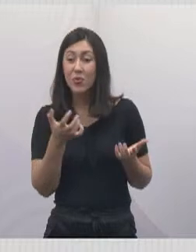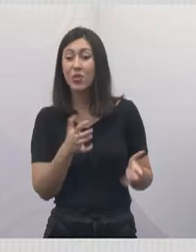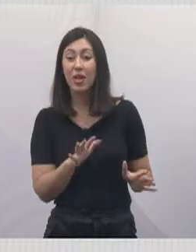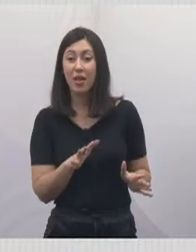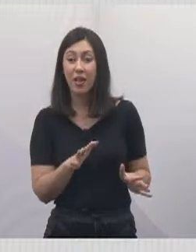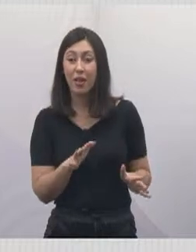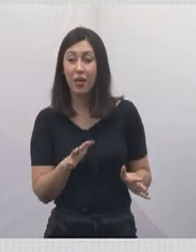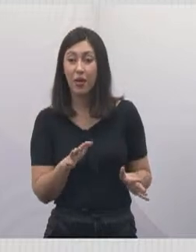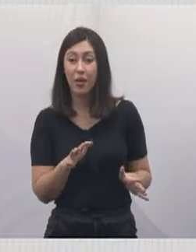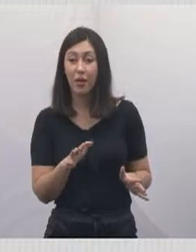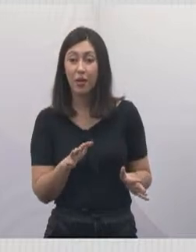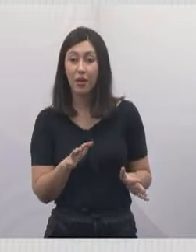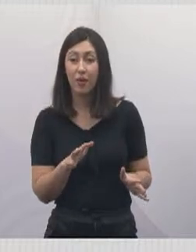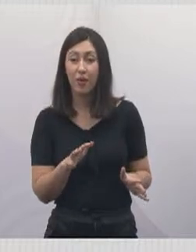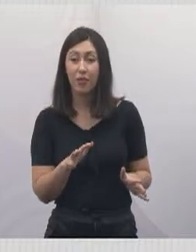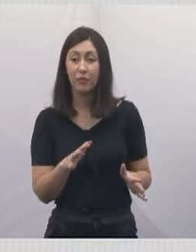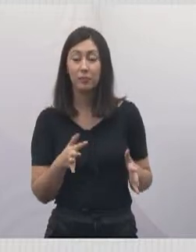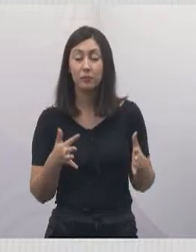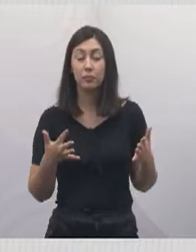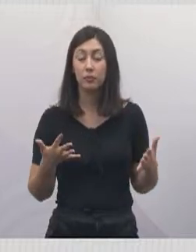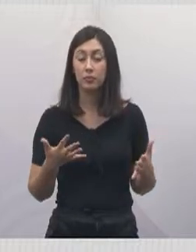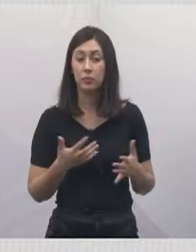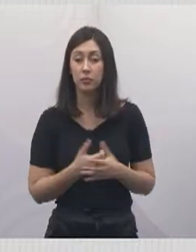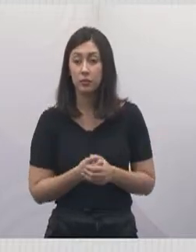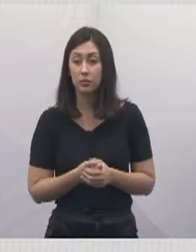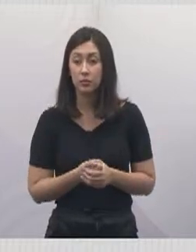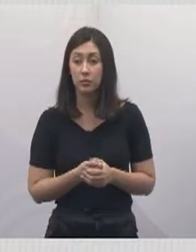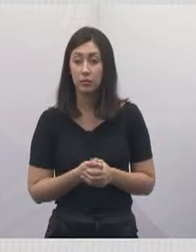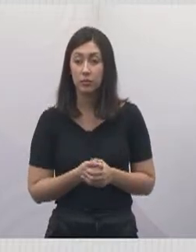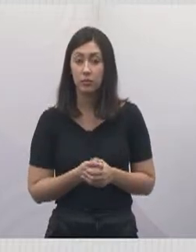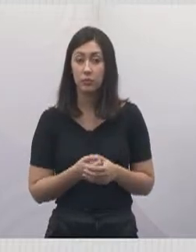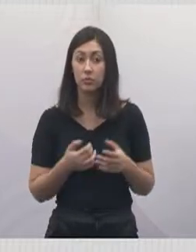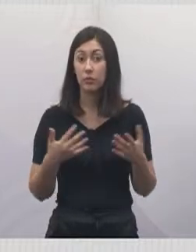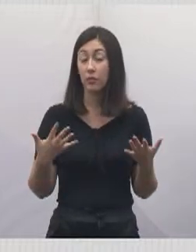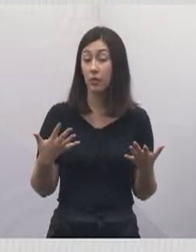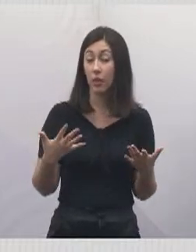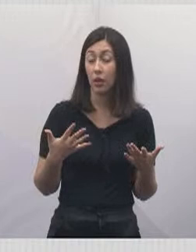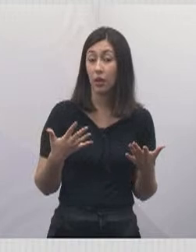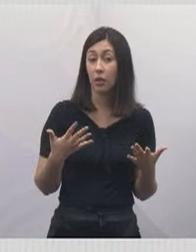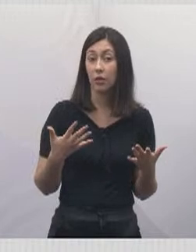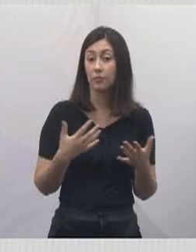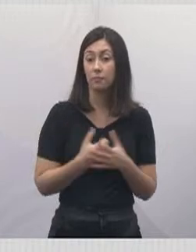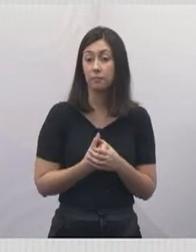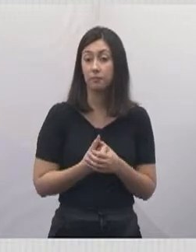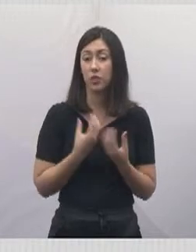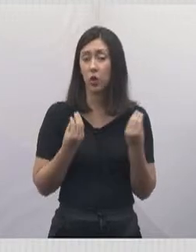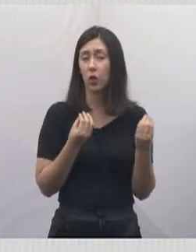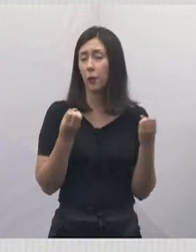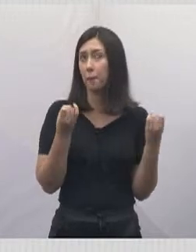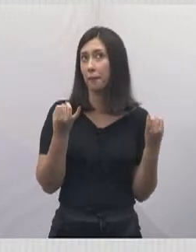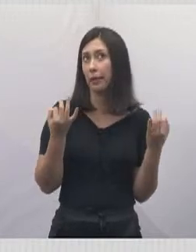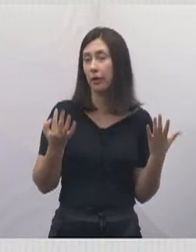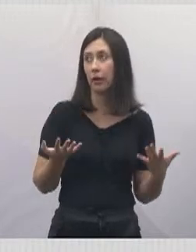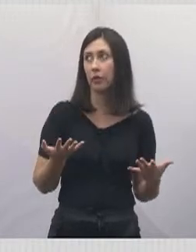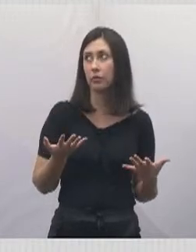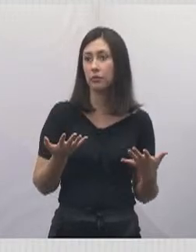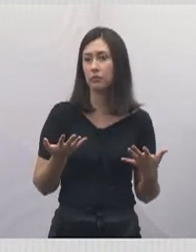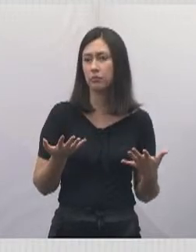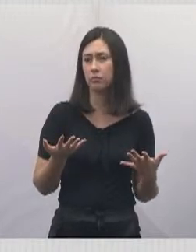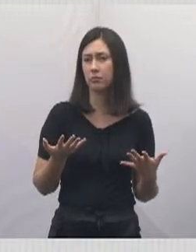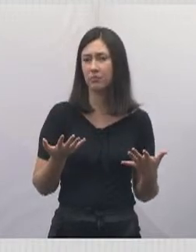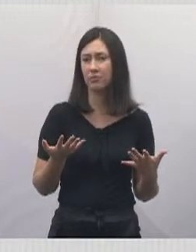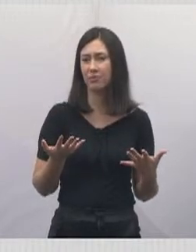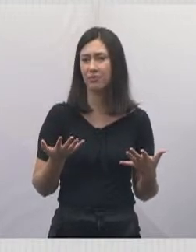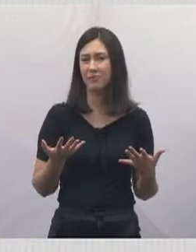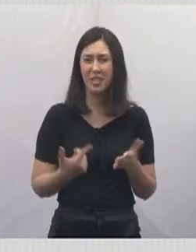que faz, como é que eu posso dizer? A parte